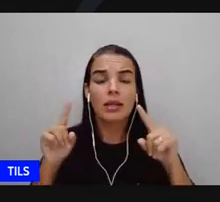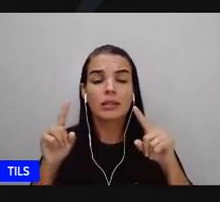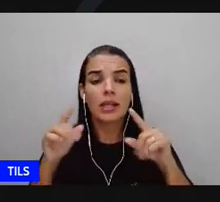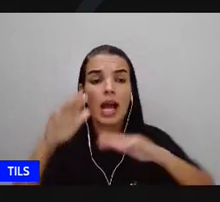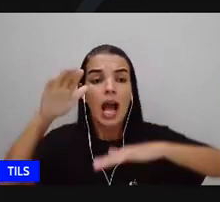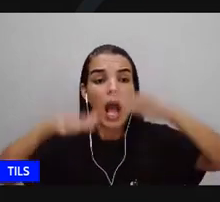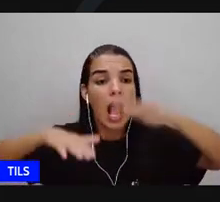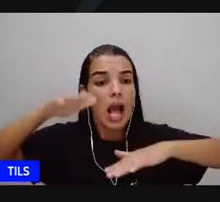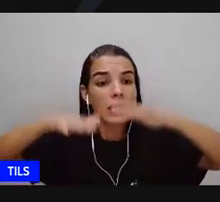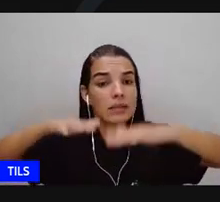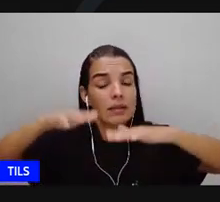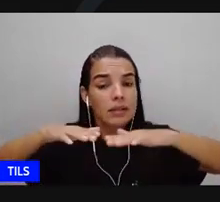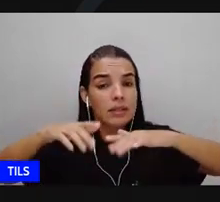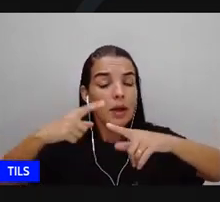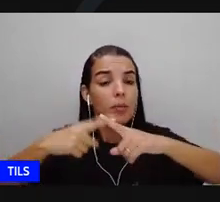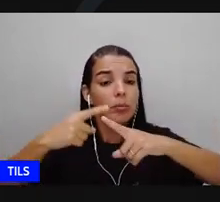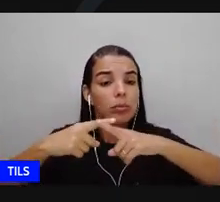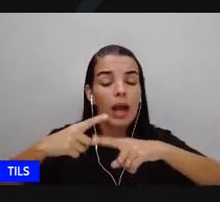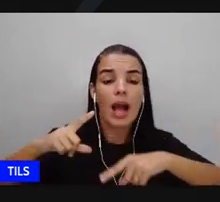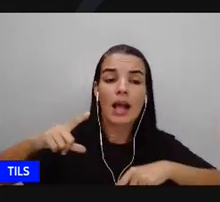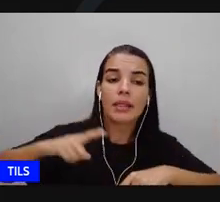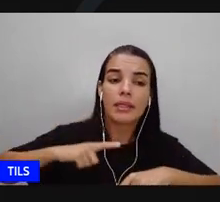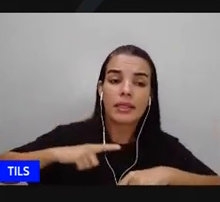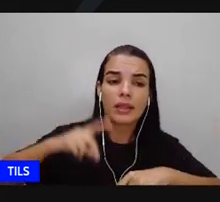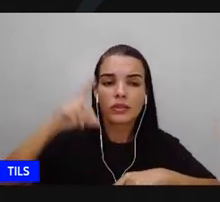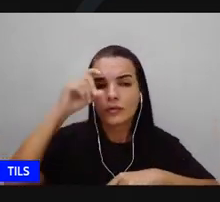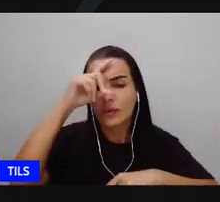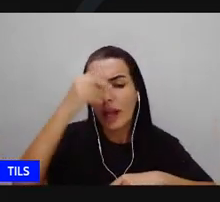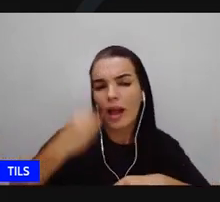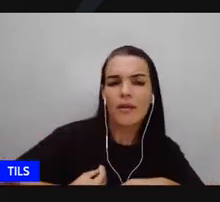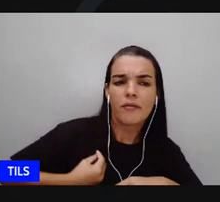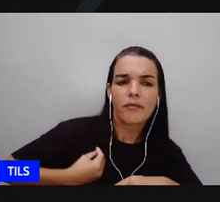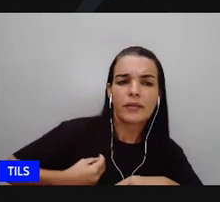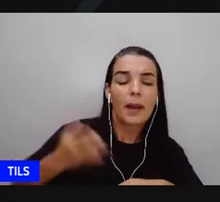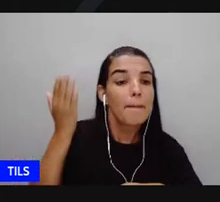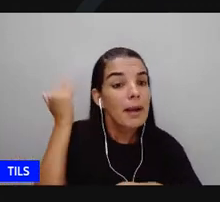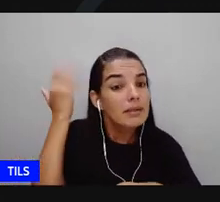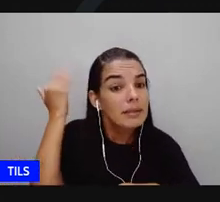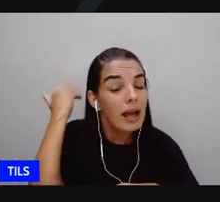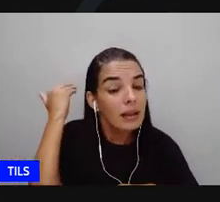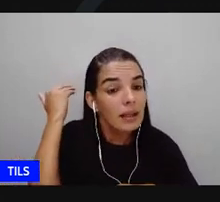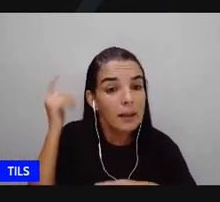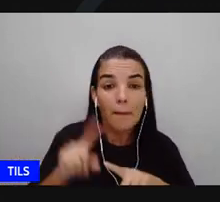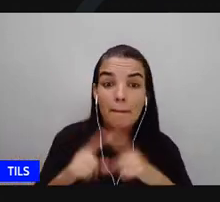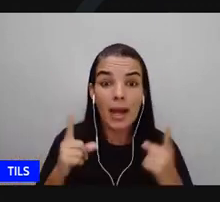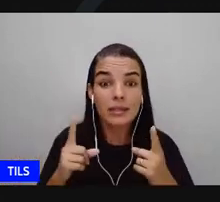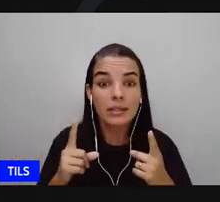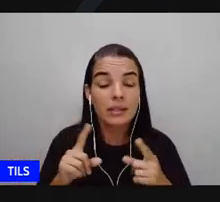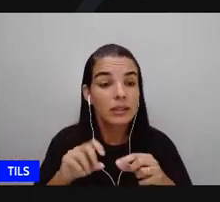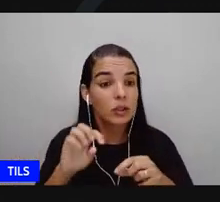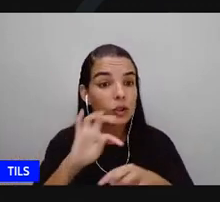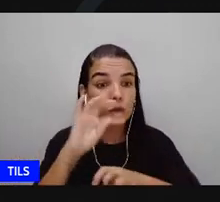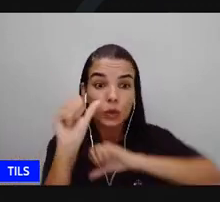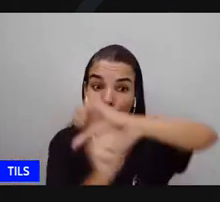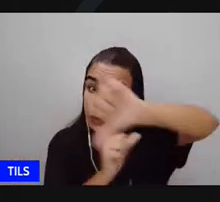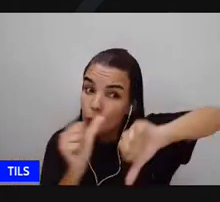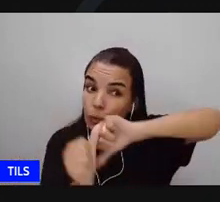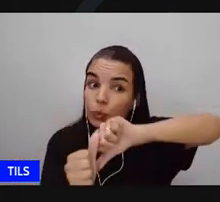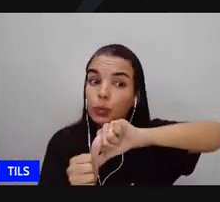de vida que ela levou dentro da dureza e ela então foi aumentando as